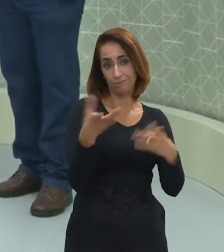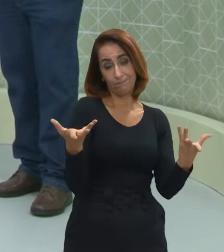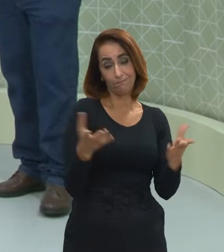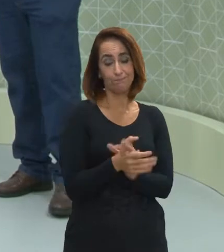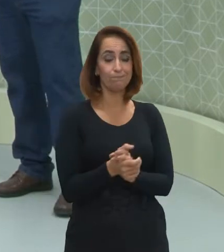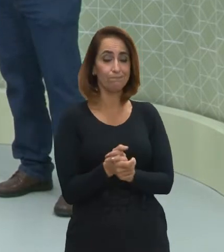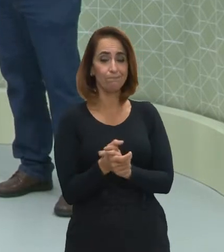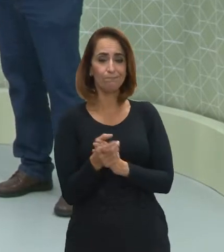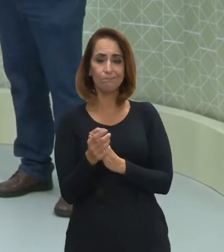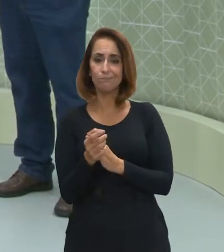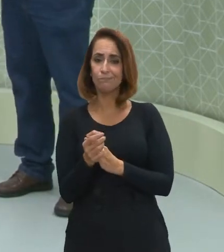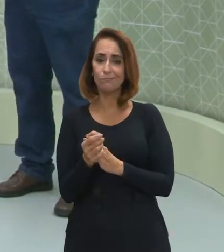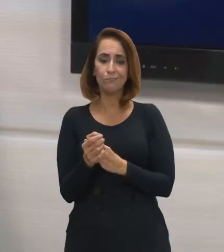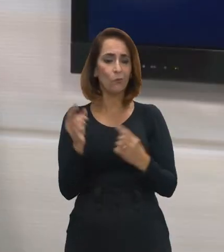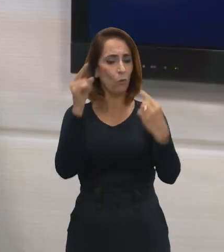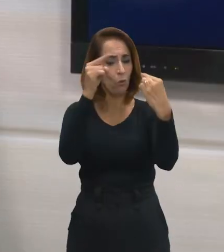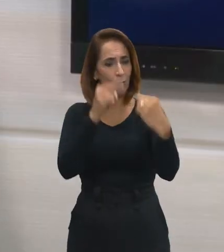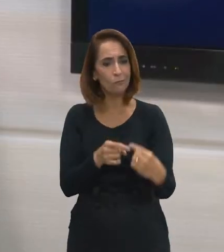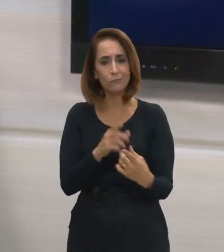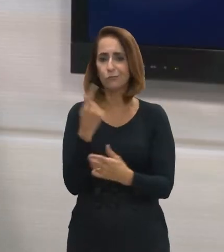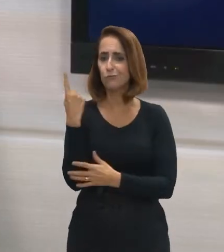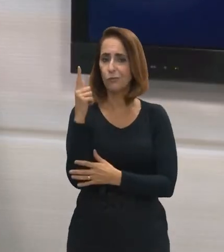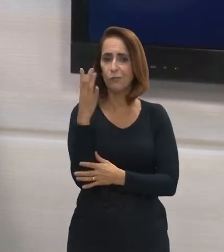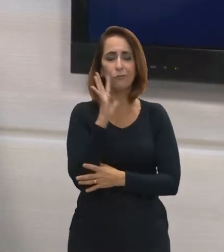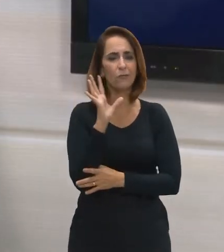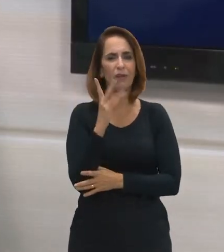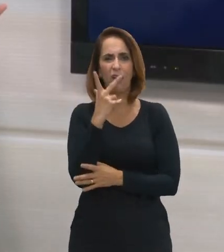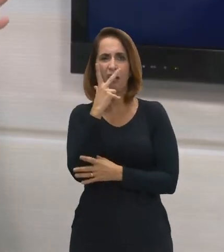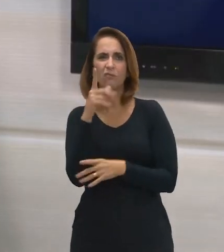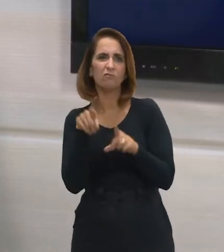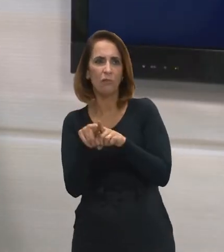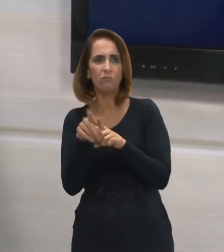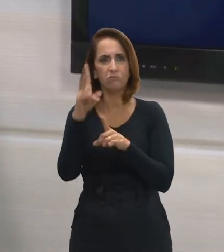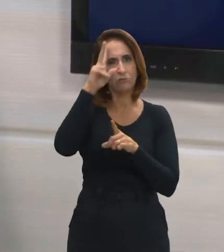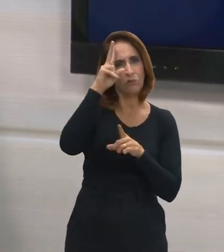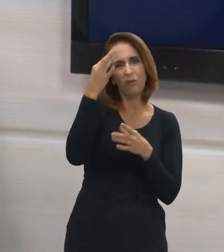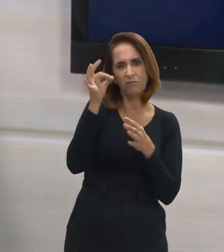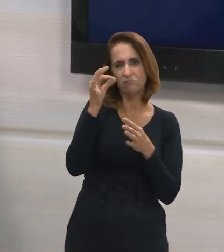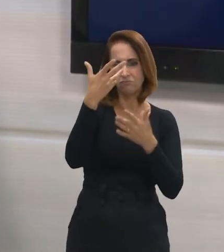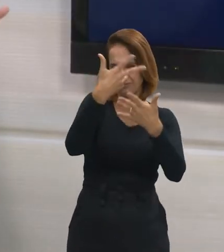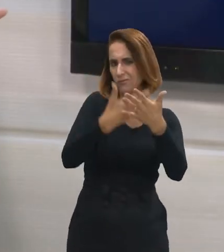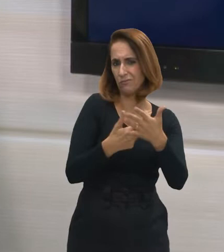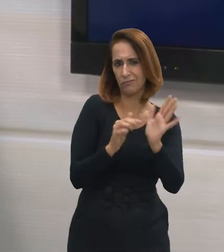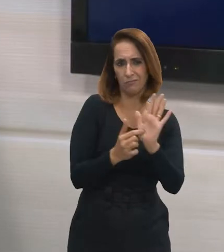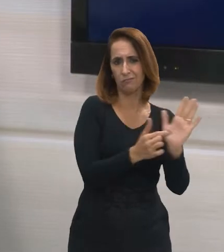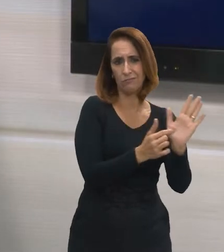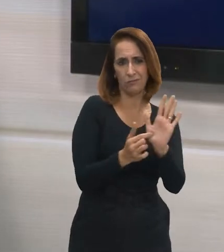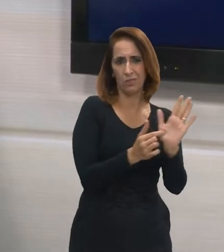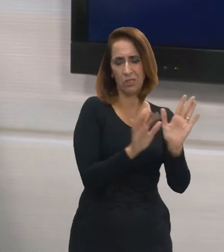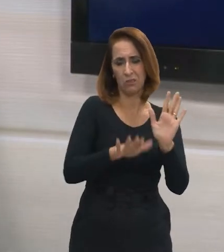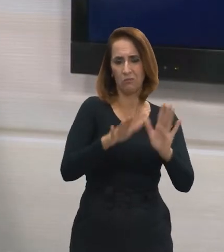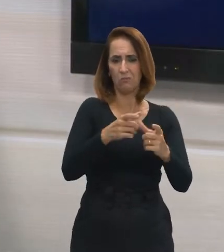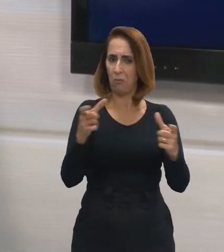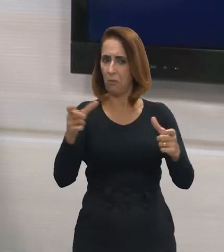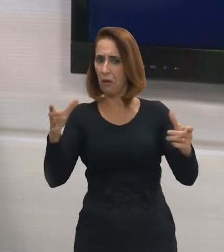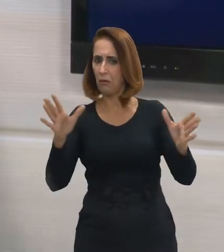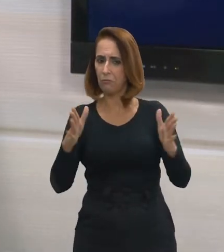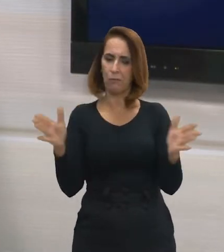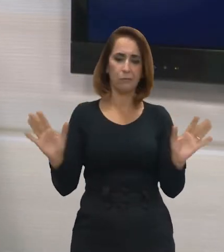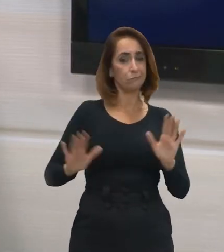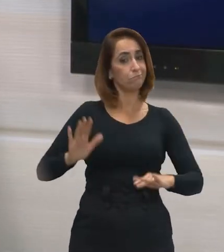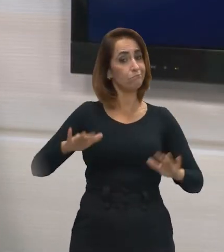E no que se refere à geografia, é similar à história também as questões? Elas apresentam aí um tamanho